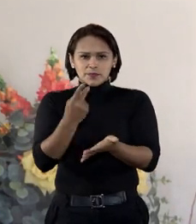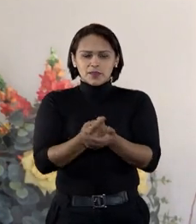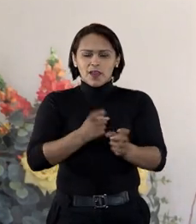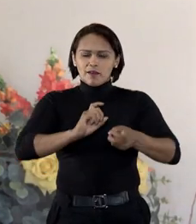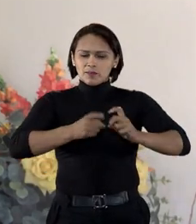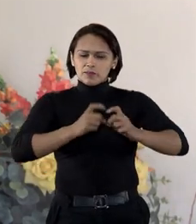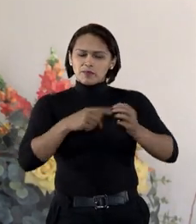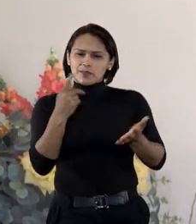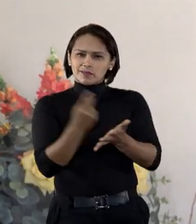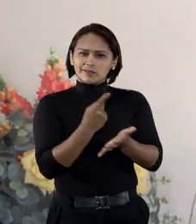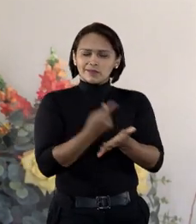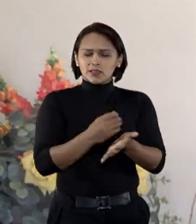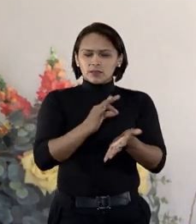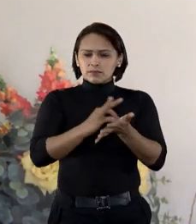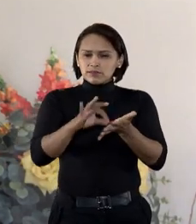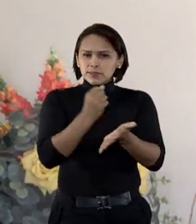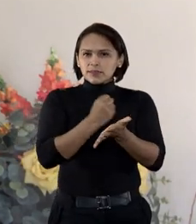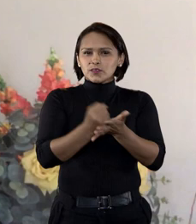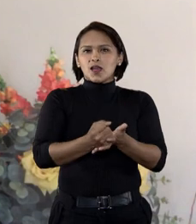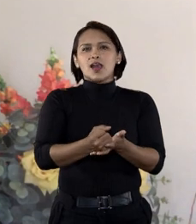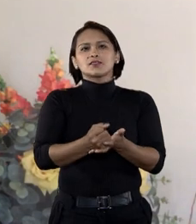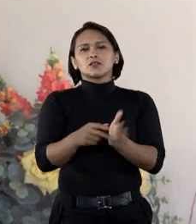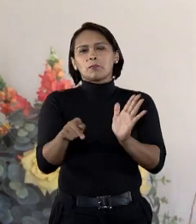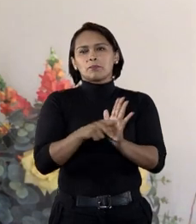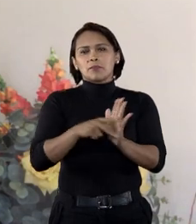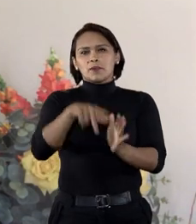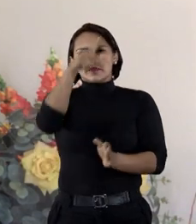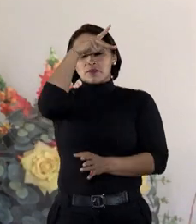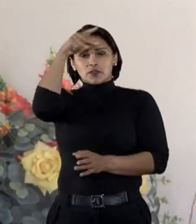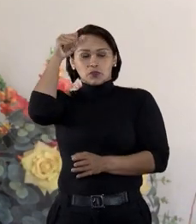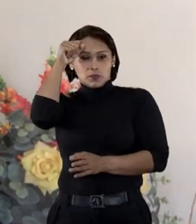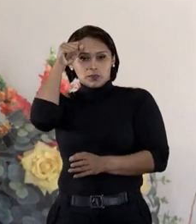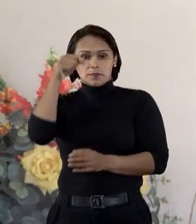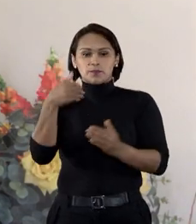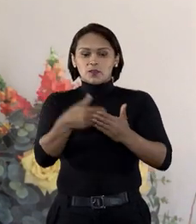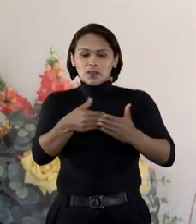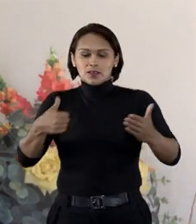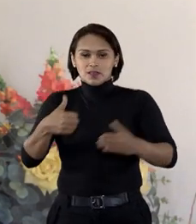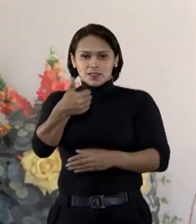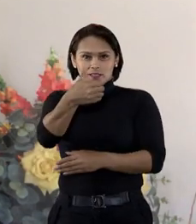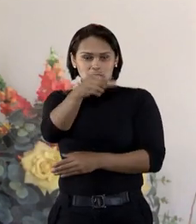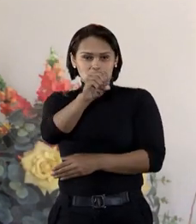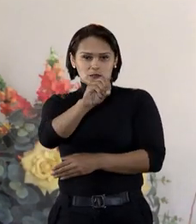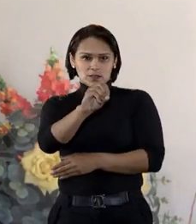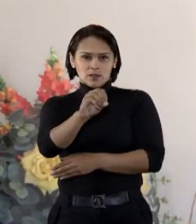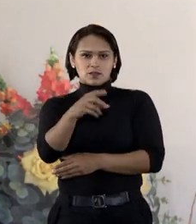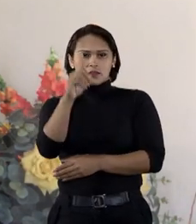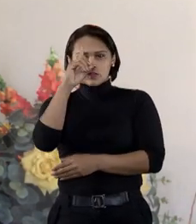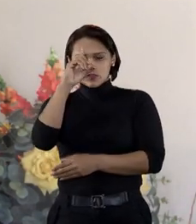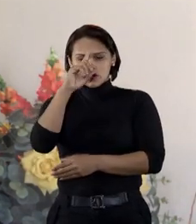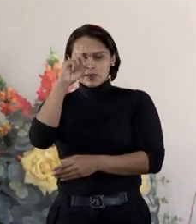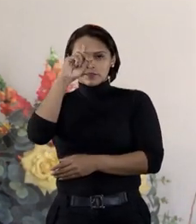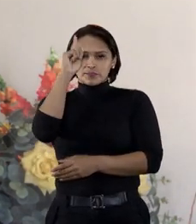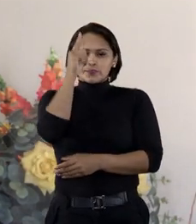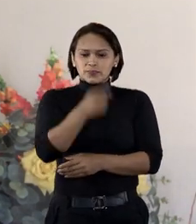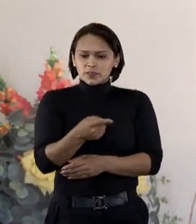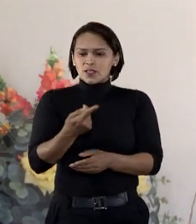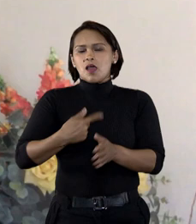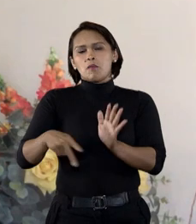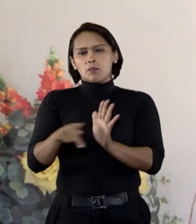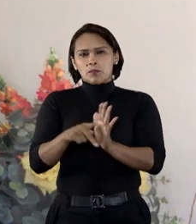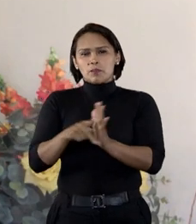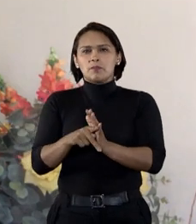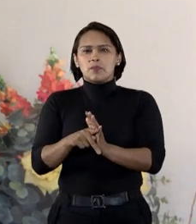e irregularidades em licitações e contratos da prefeitura. O afastamento por 180 dias foi determinado pelo juízo da